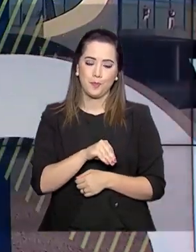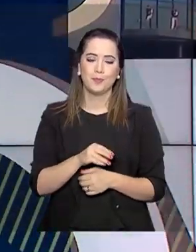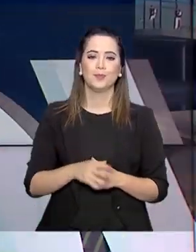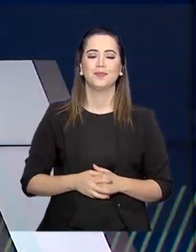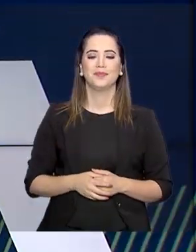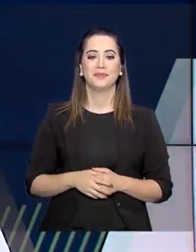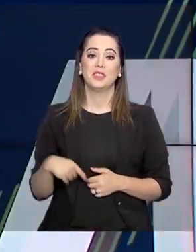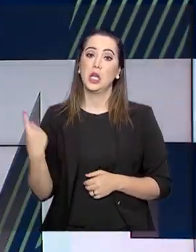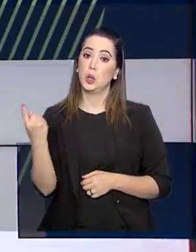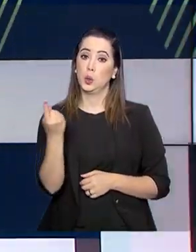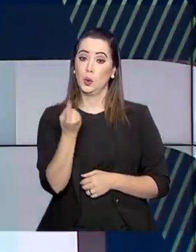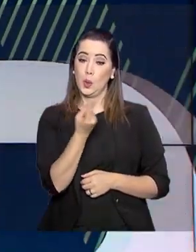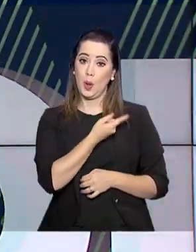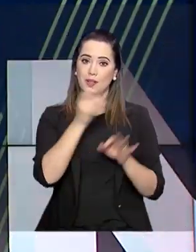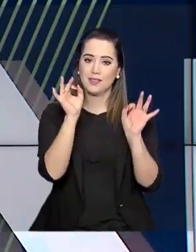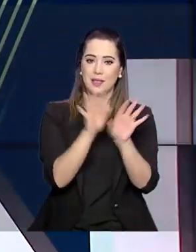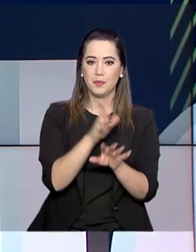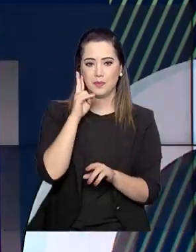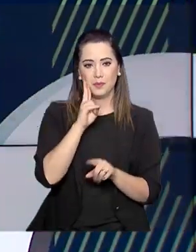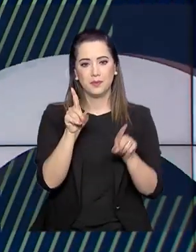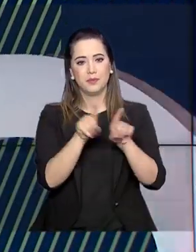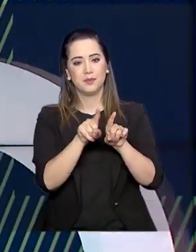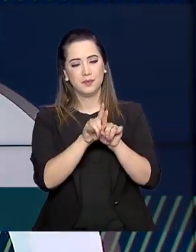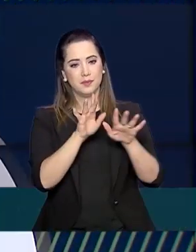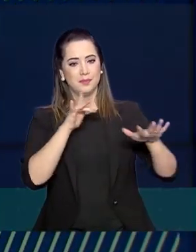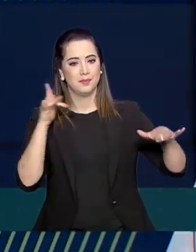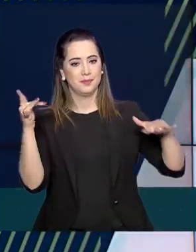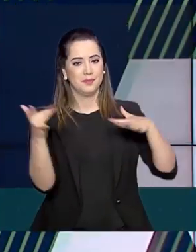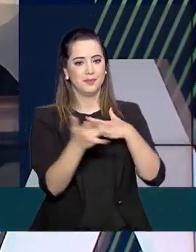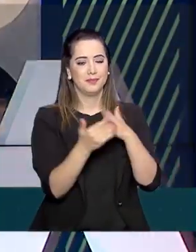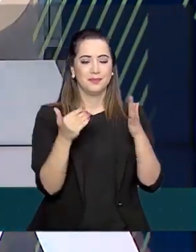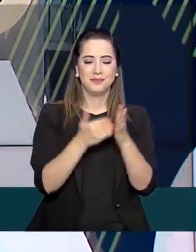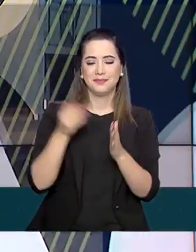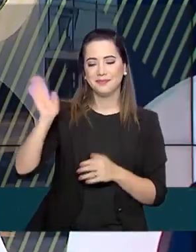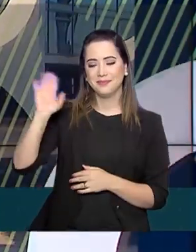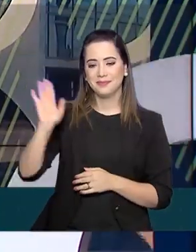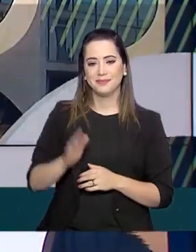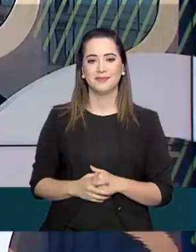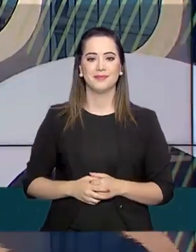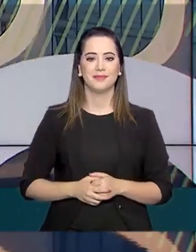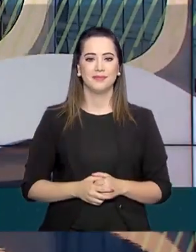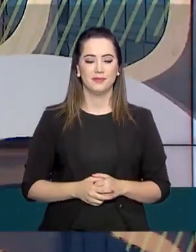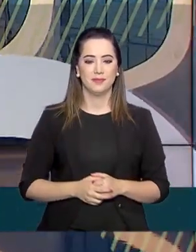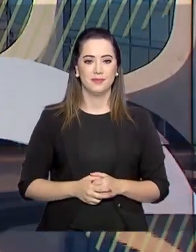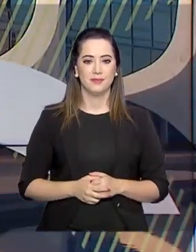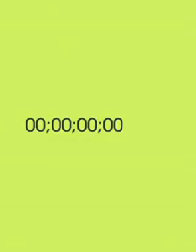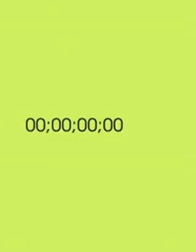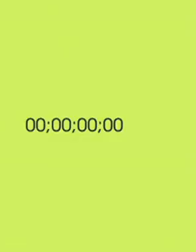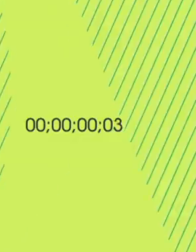O Governo Agora fica por aqui. Continue nos acompanhando também pelas redes sociais. Até mais!